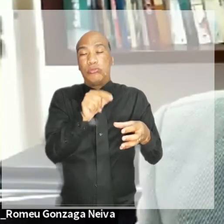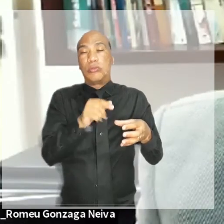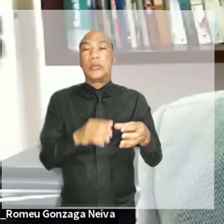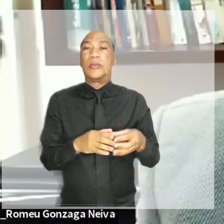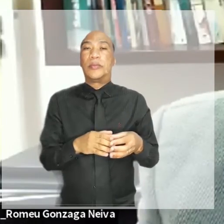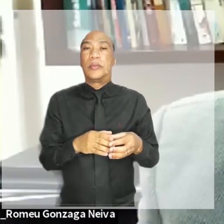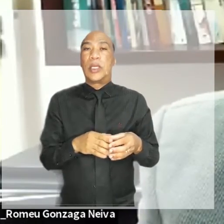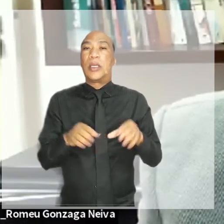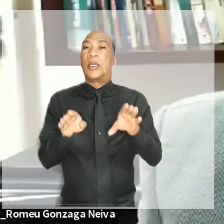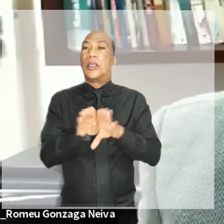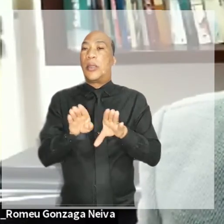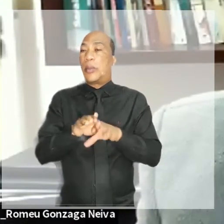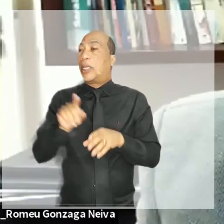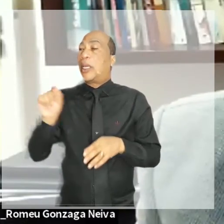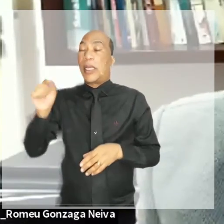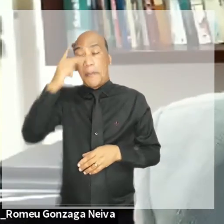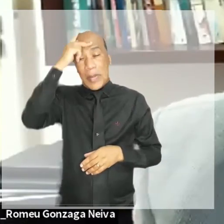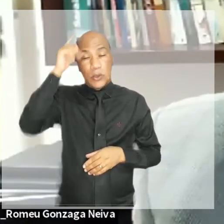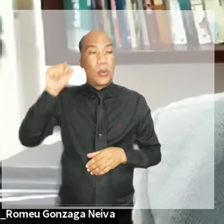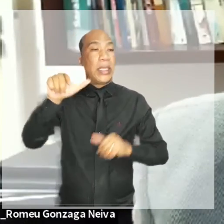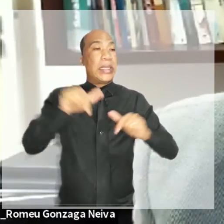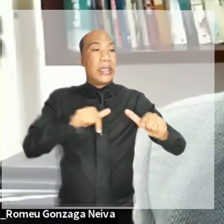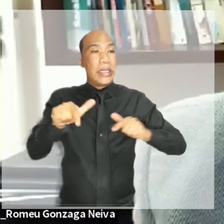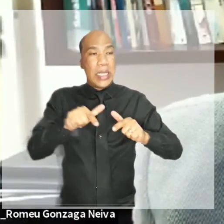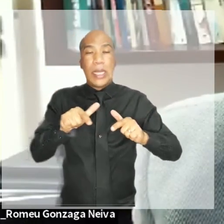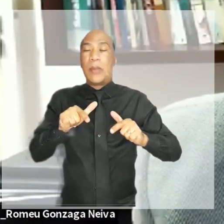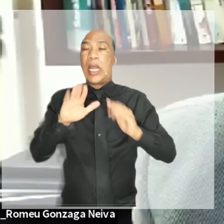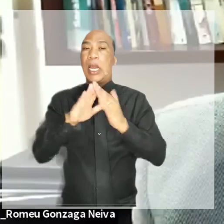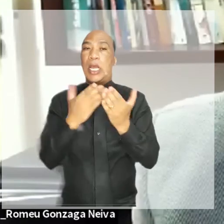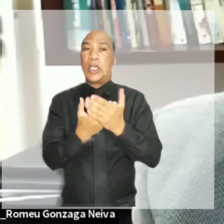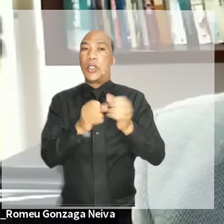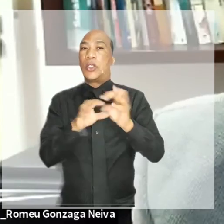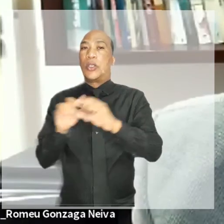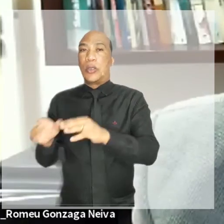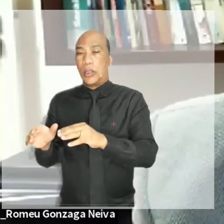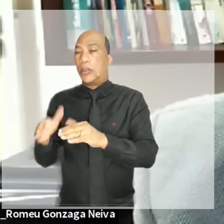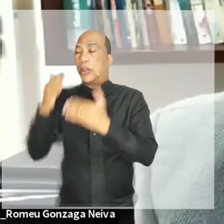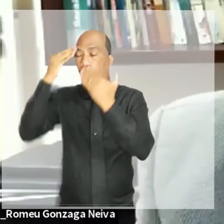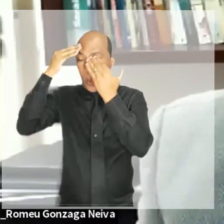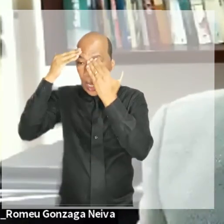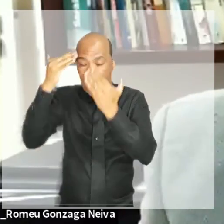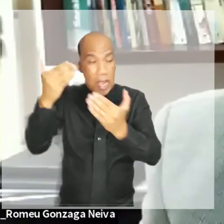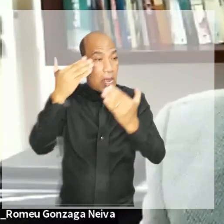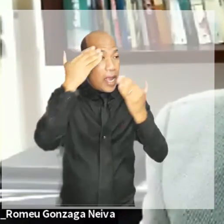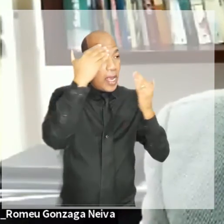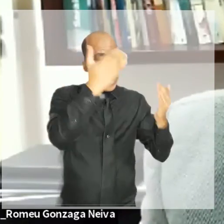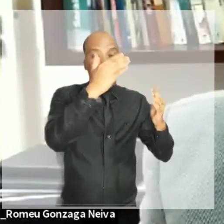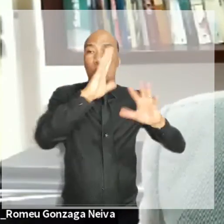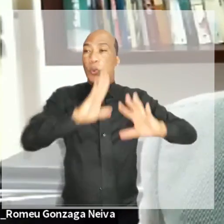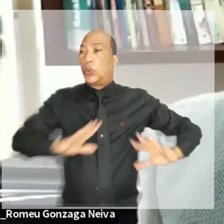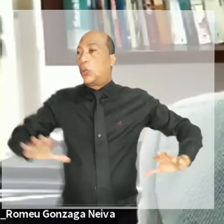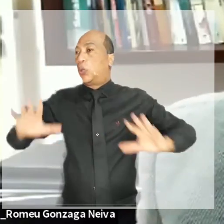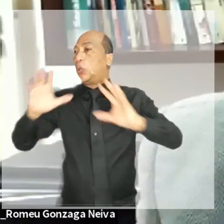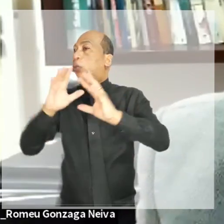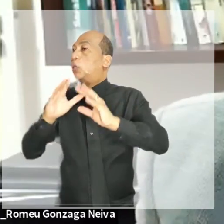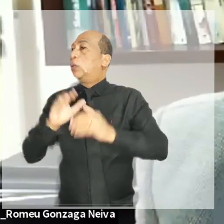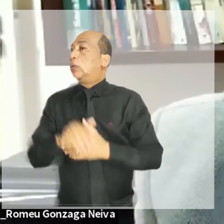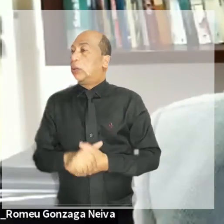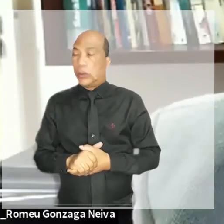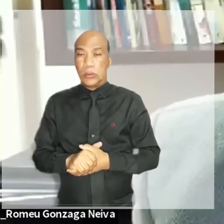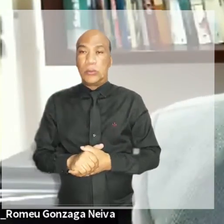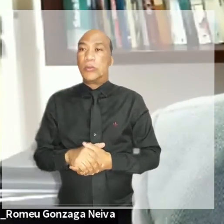servidores da escola. Então, agradecendo a todos que estão nos acompanhando